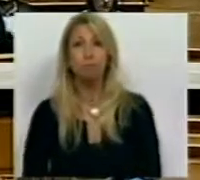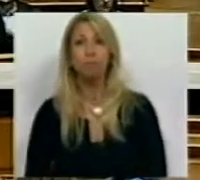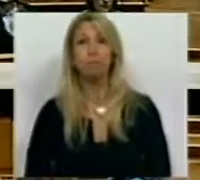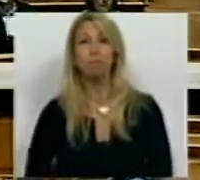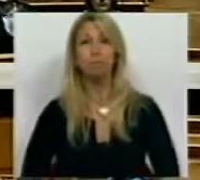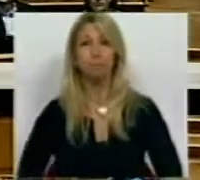Presidente,